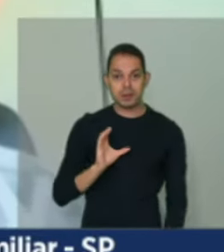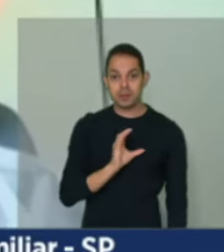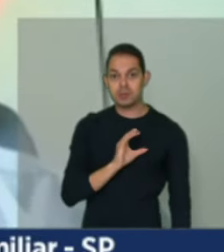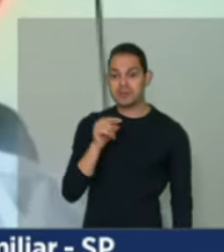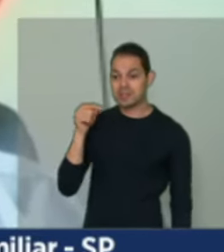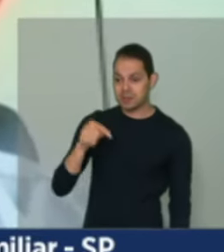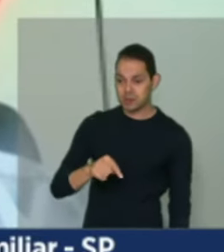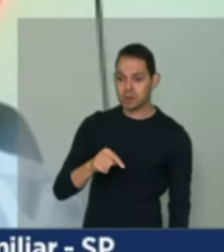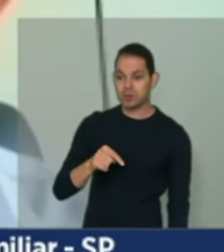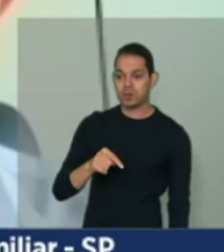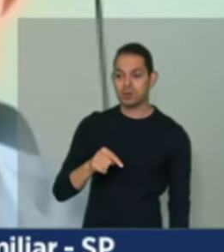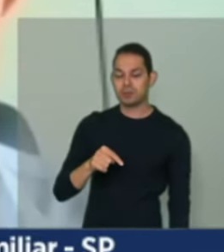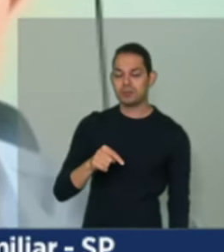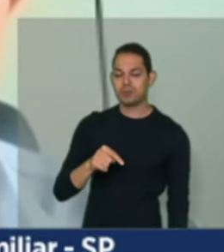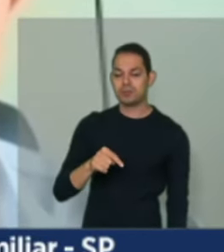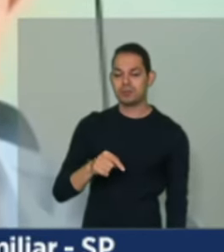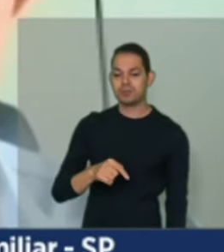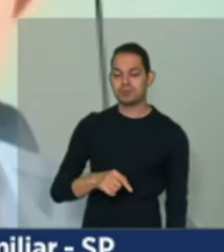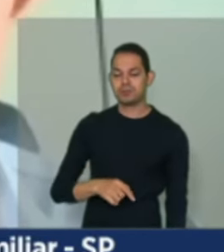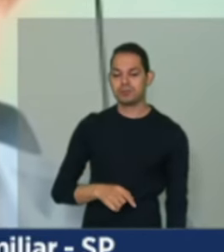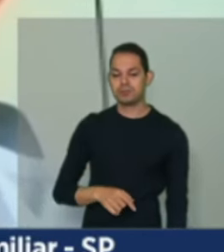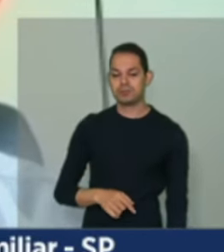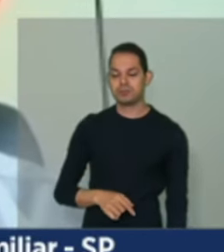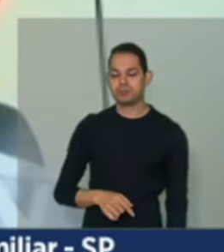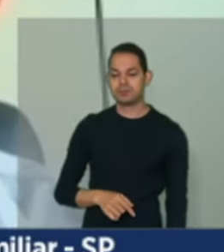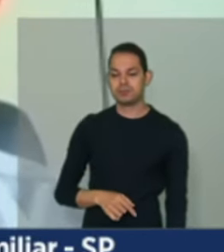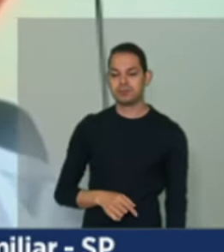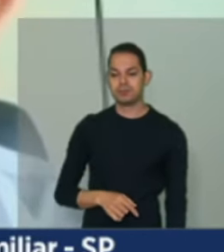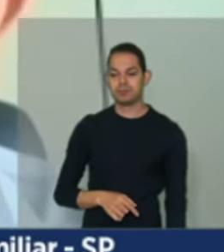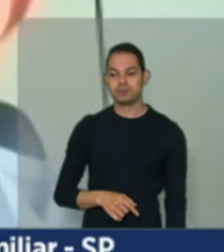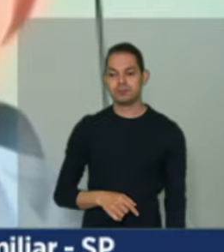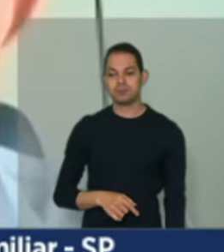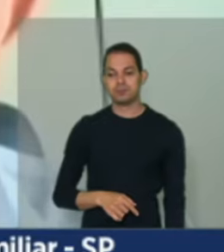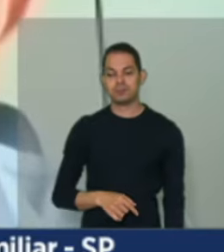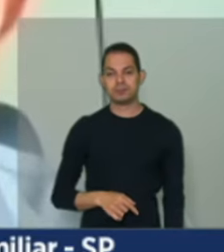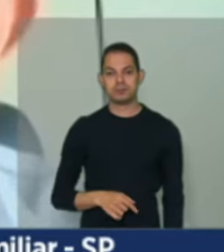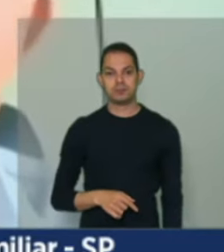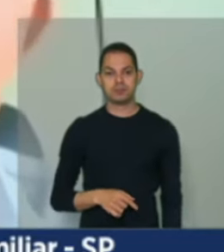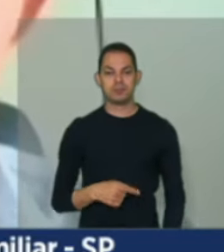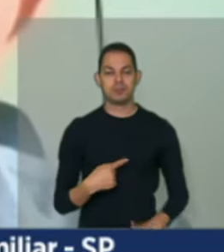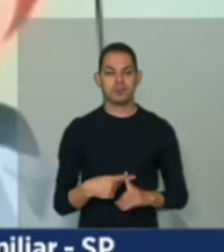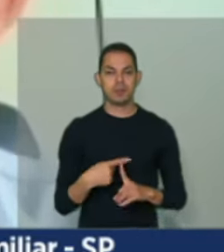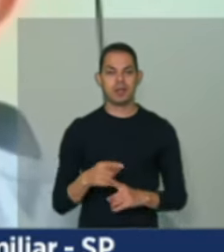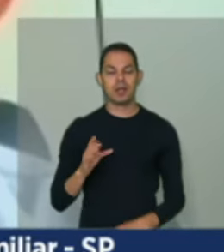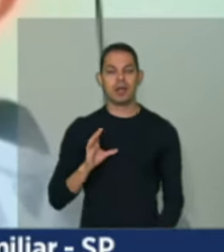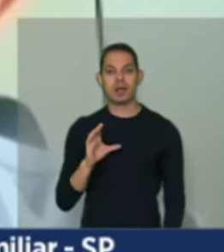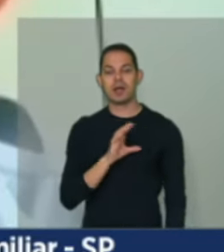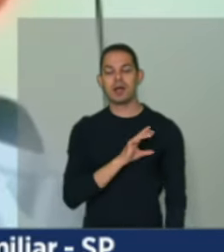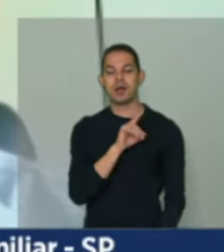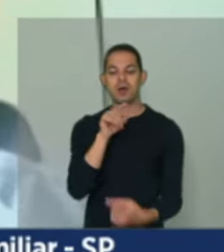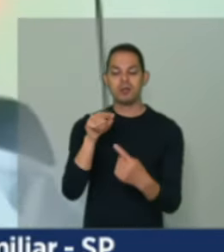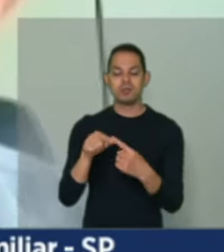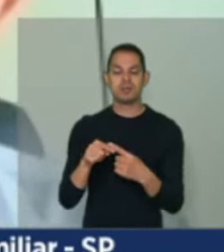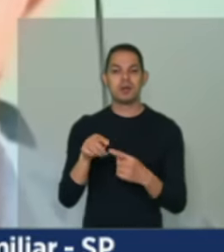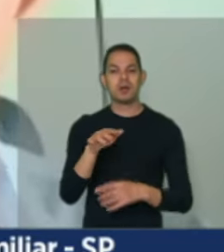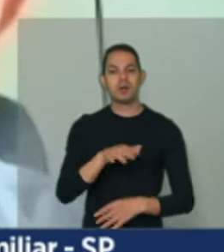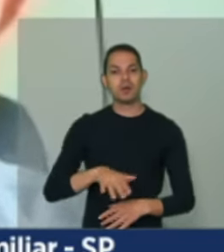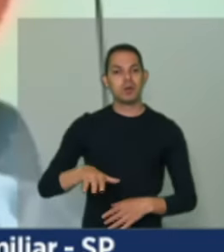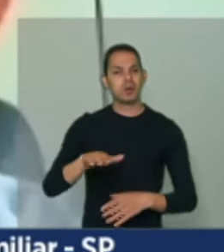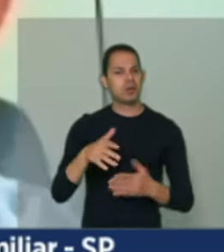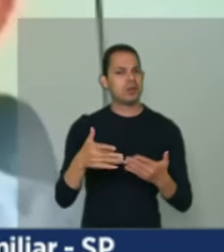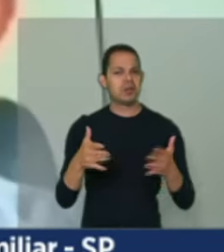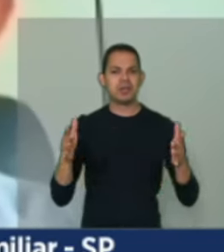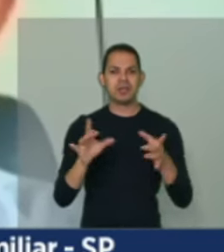quando busca ou deixa um espaço para que